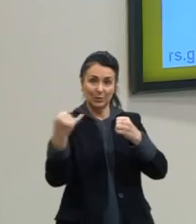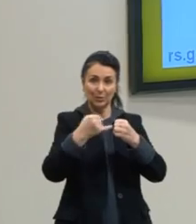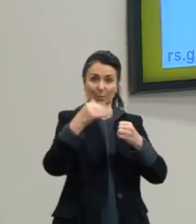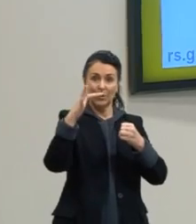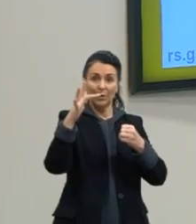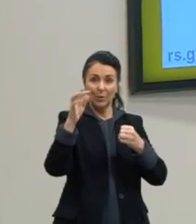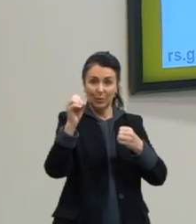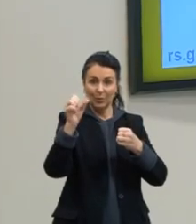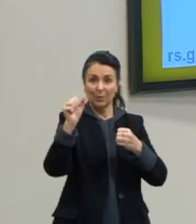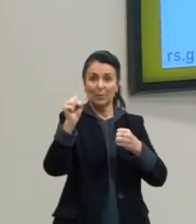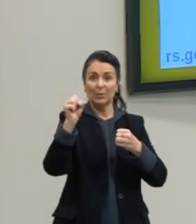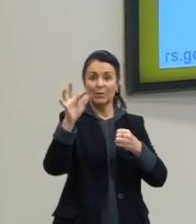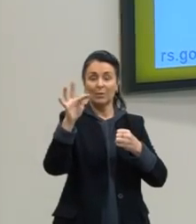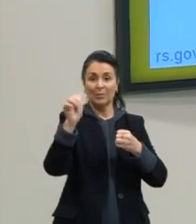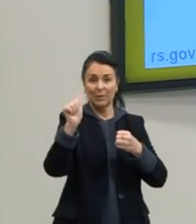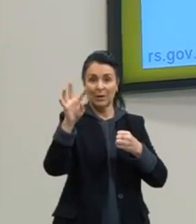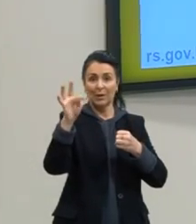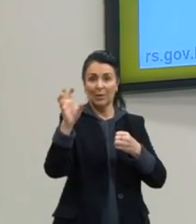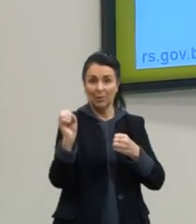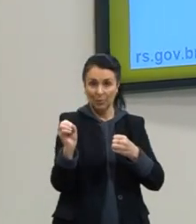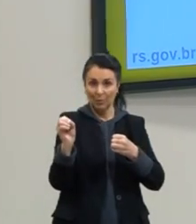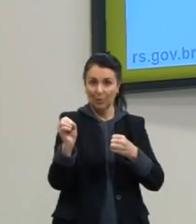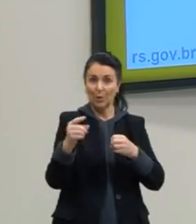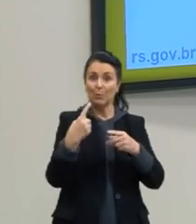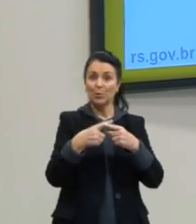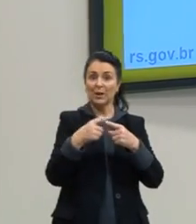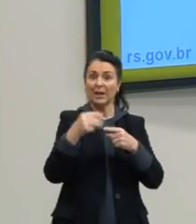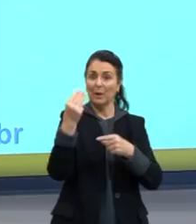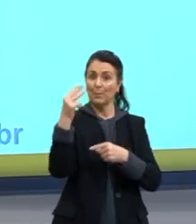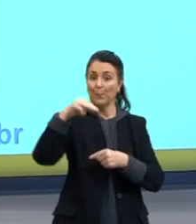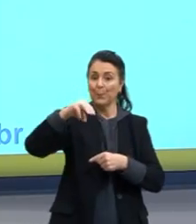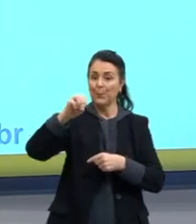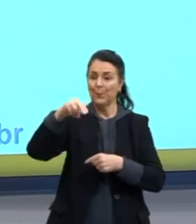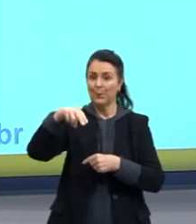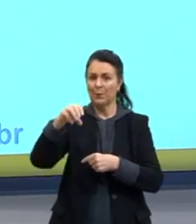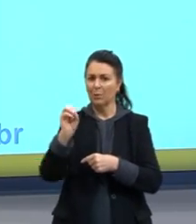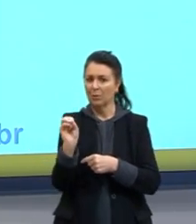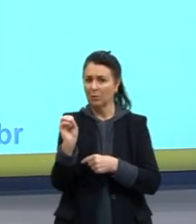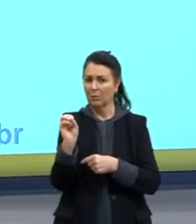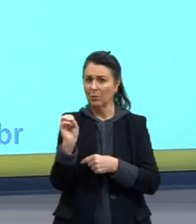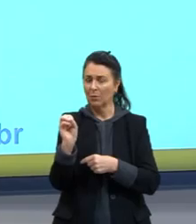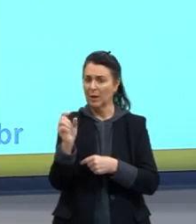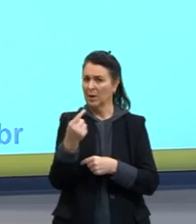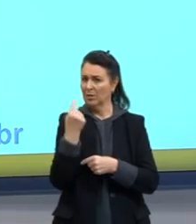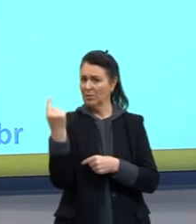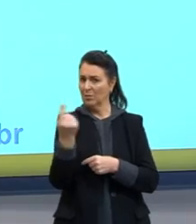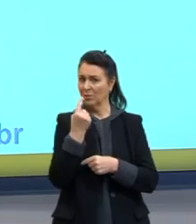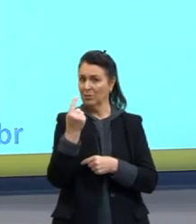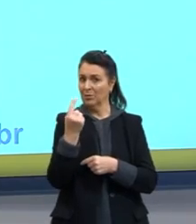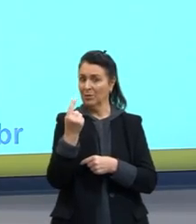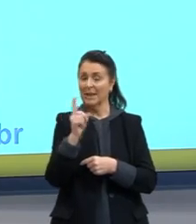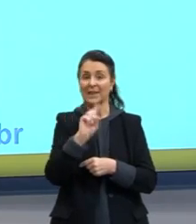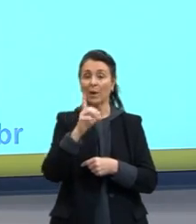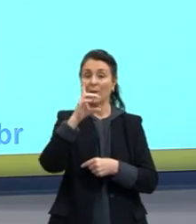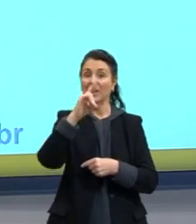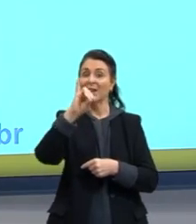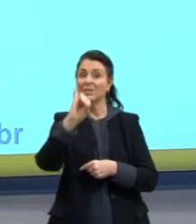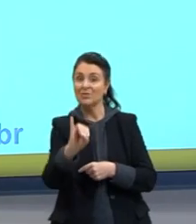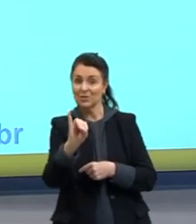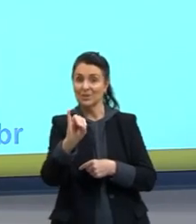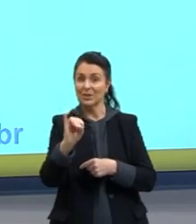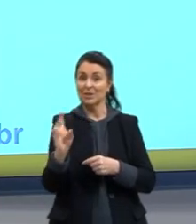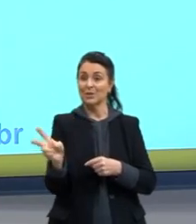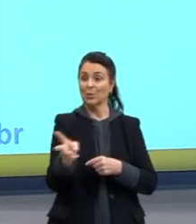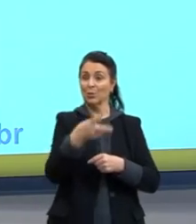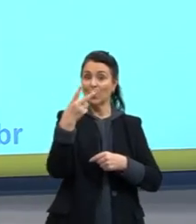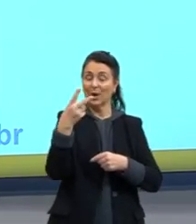o cálcio livre é um cátion monovalente, o cálcio livre, ele não é monovalente, ele é divalente ou bivalente. Por